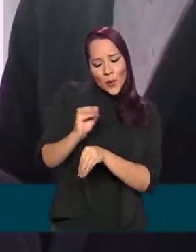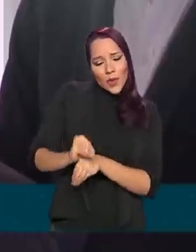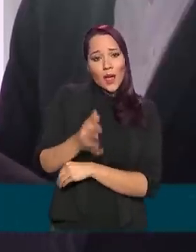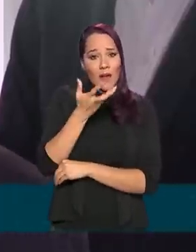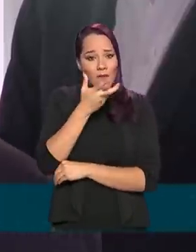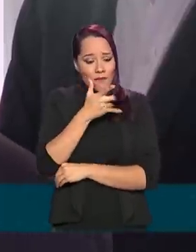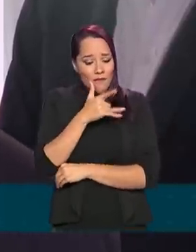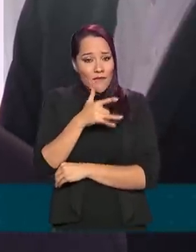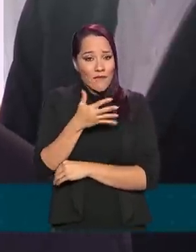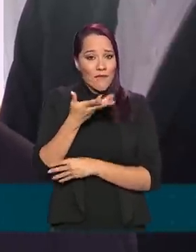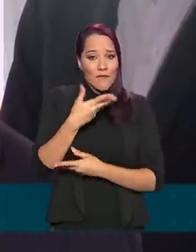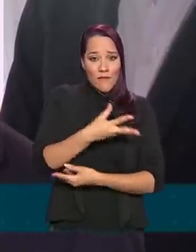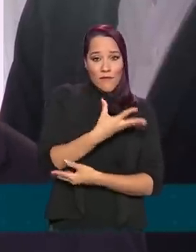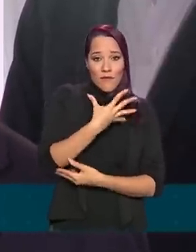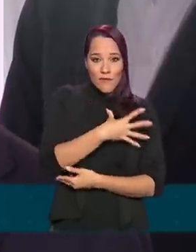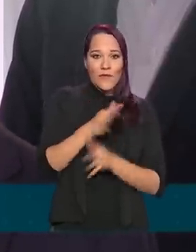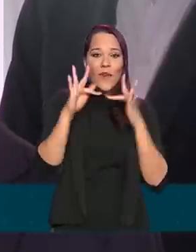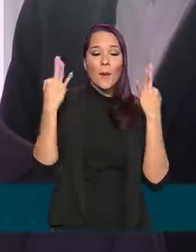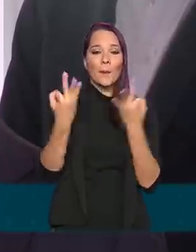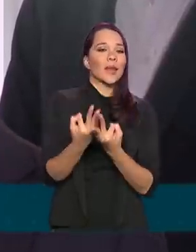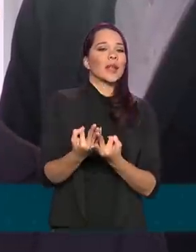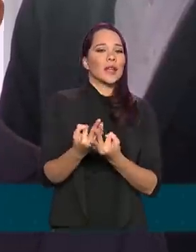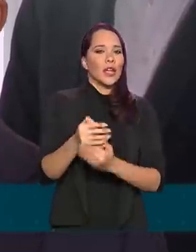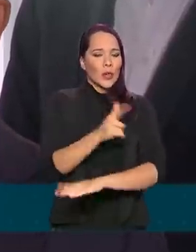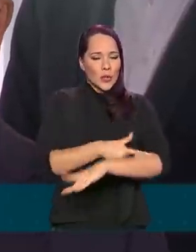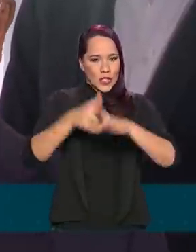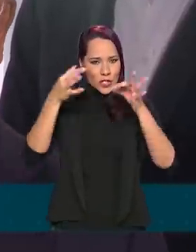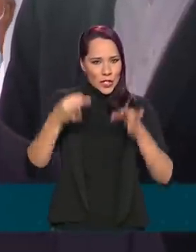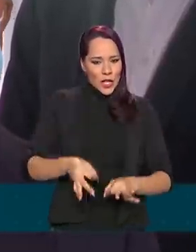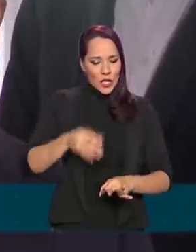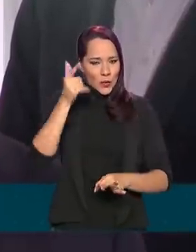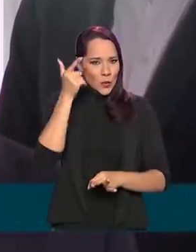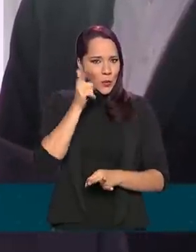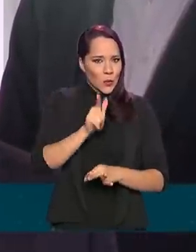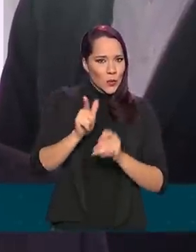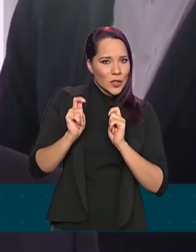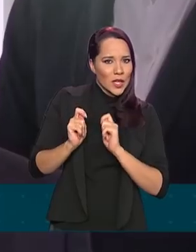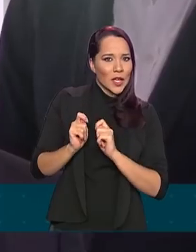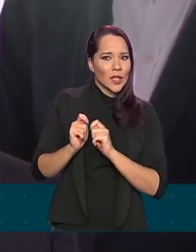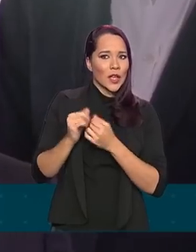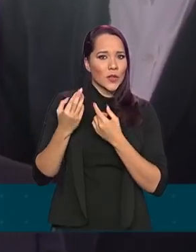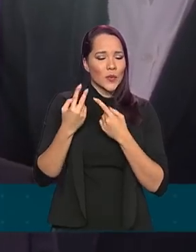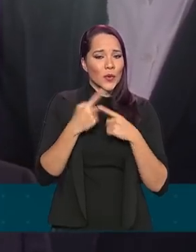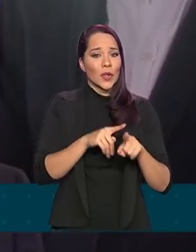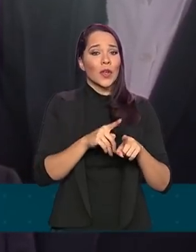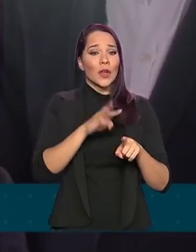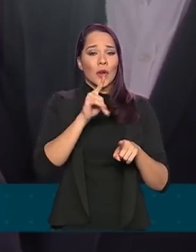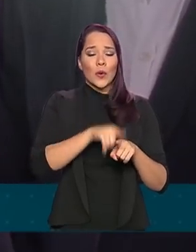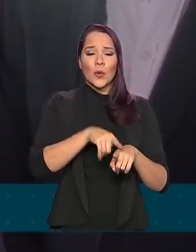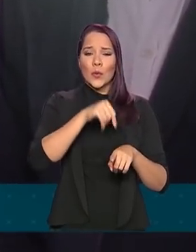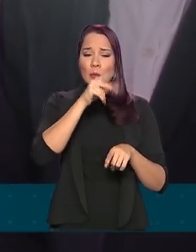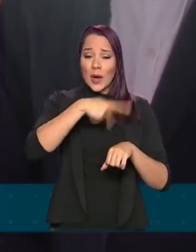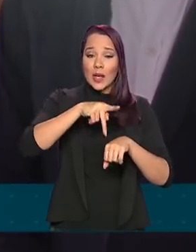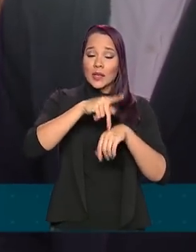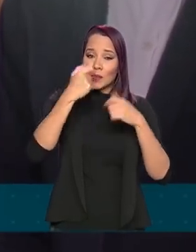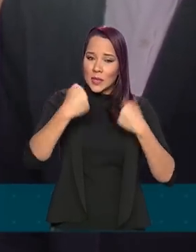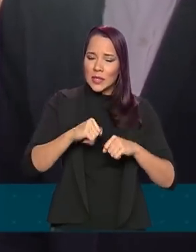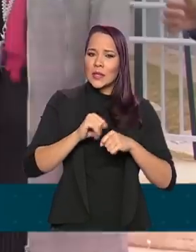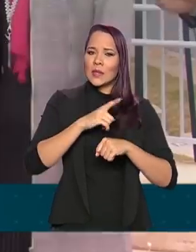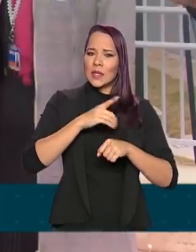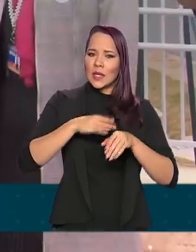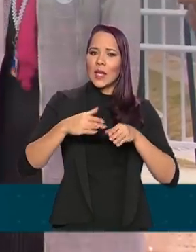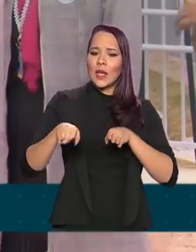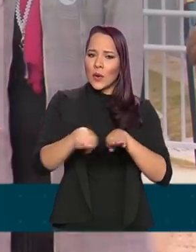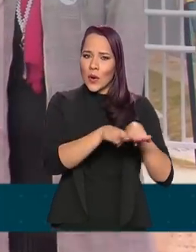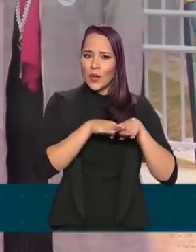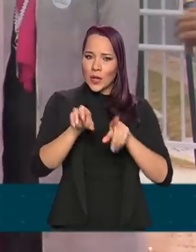dignidade, com condição de responder aos desafios de um país que precisa ter justiça social.